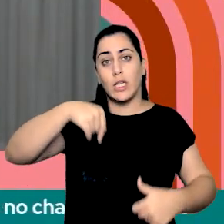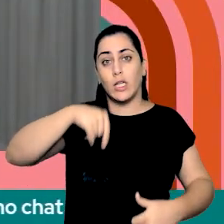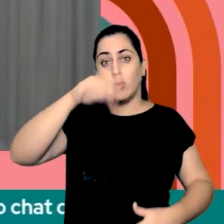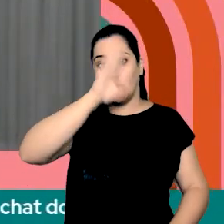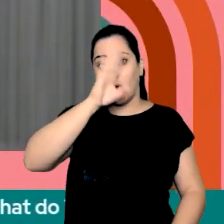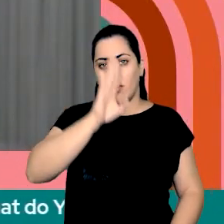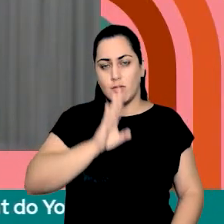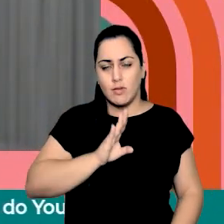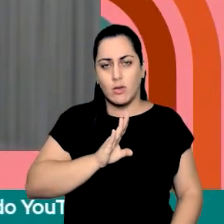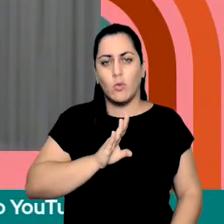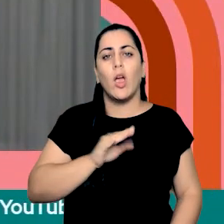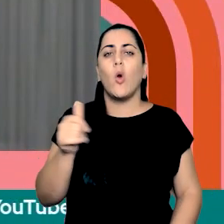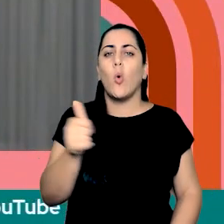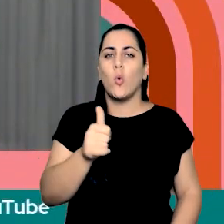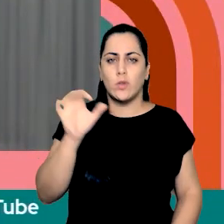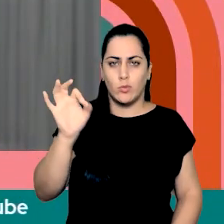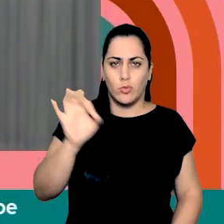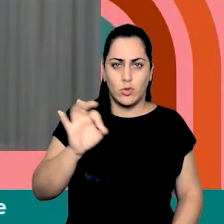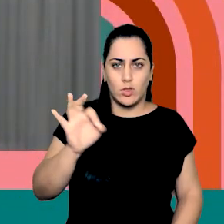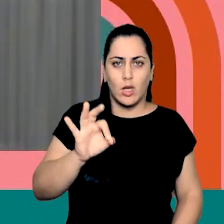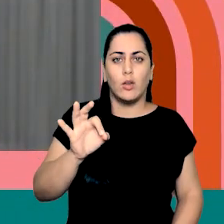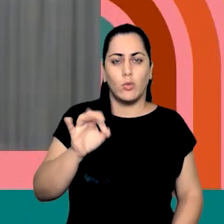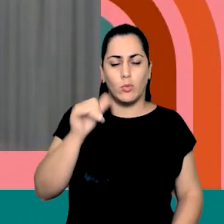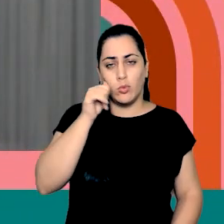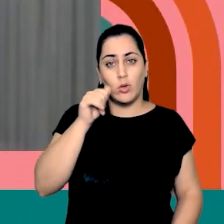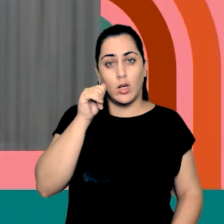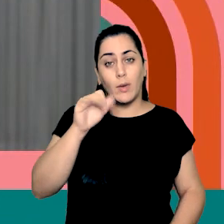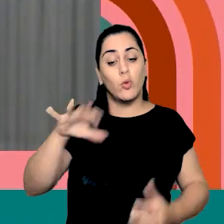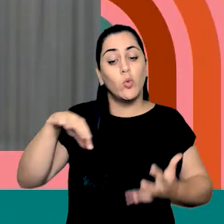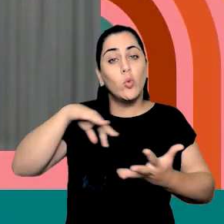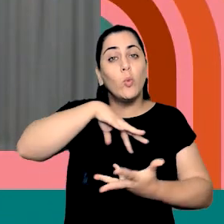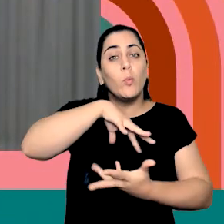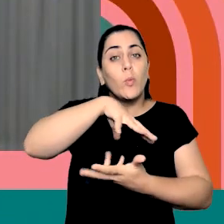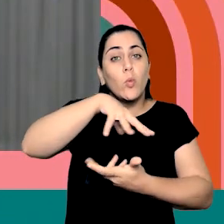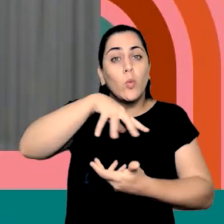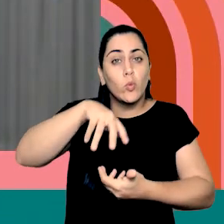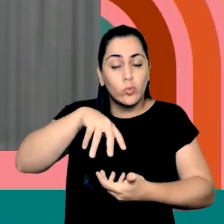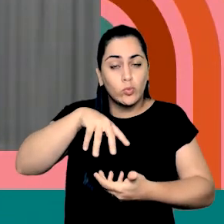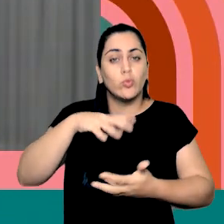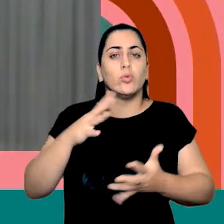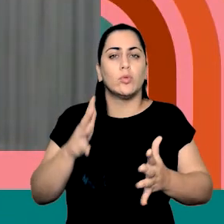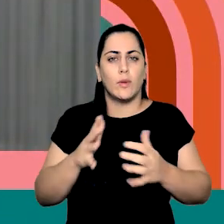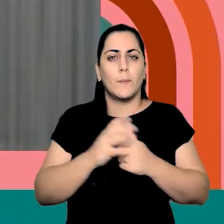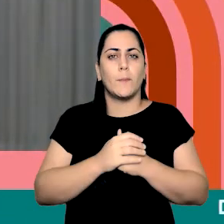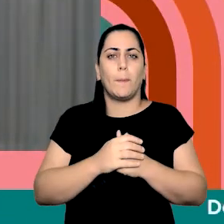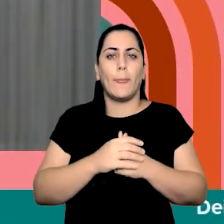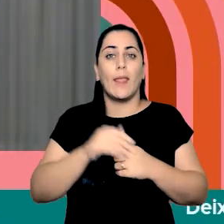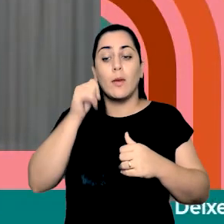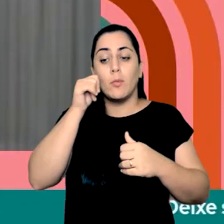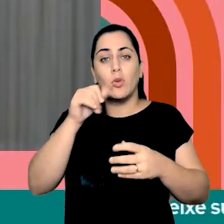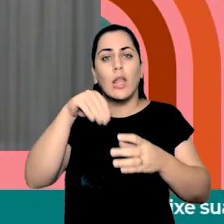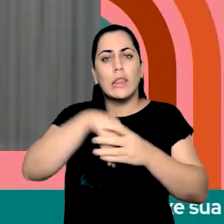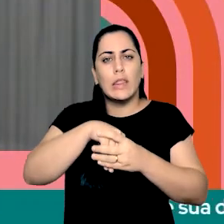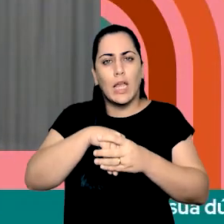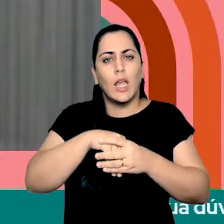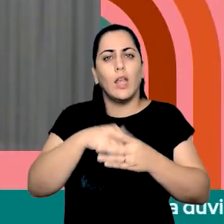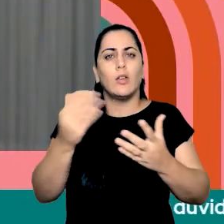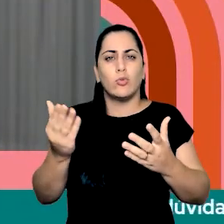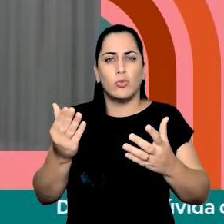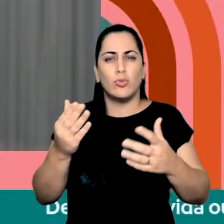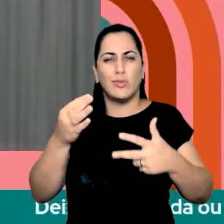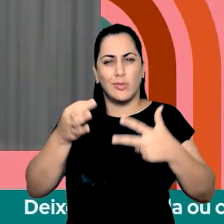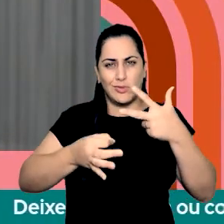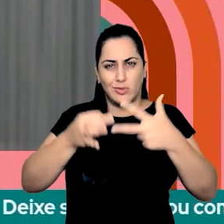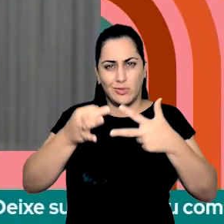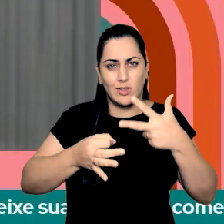composto de 11% de mulheres. No globo, a expressão de mulheres integrando as cortes é maior, é